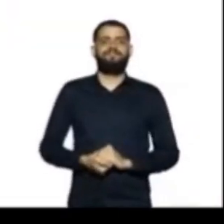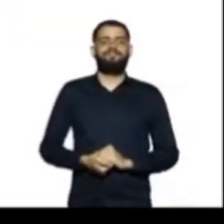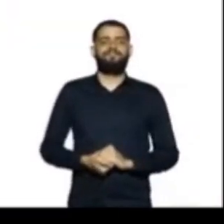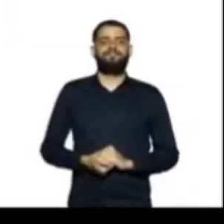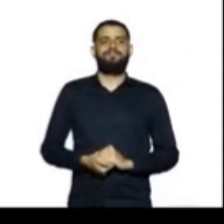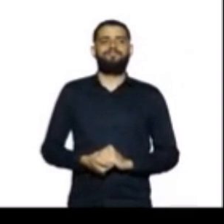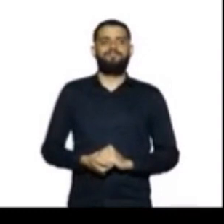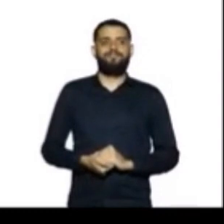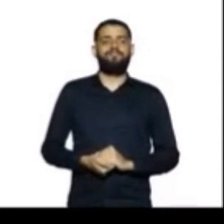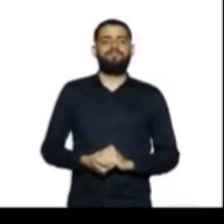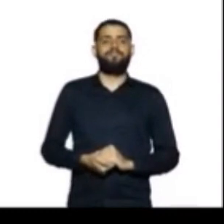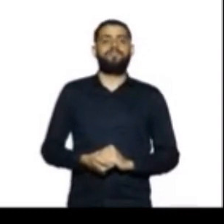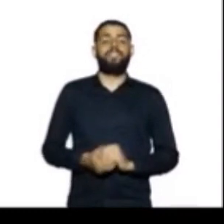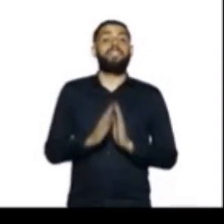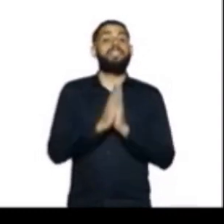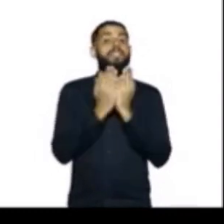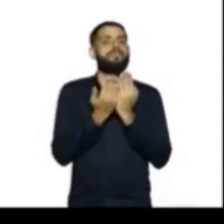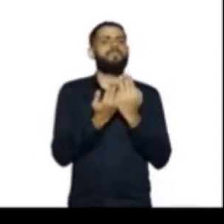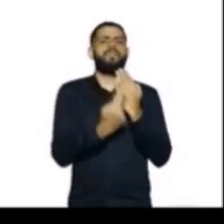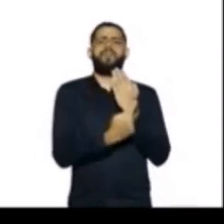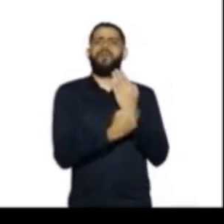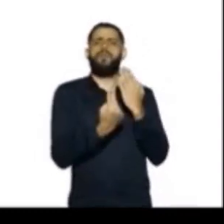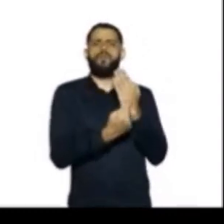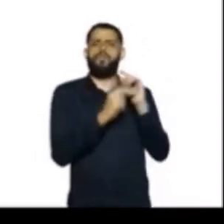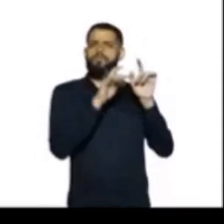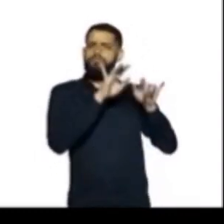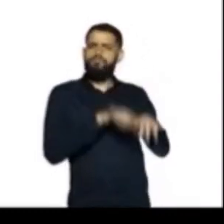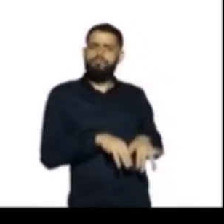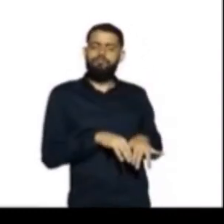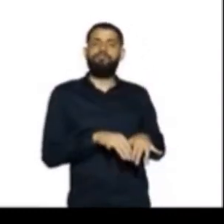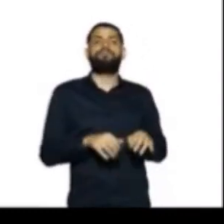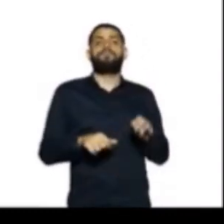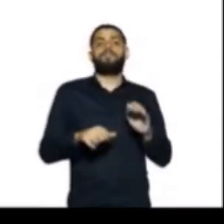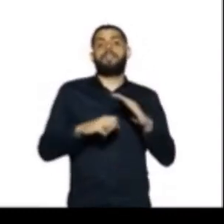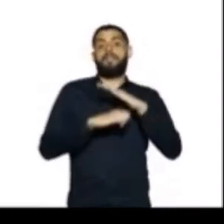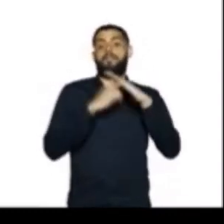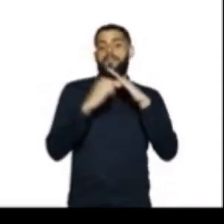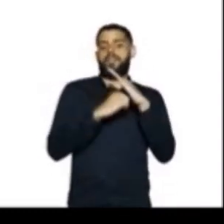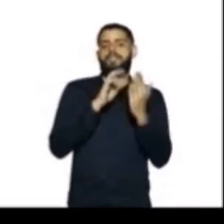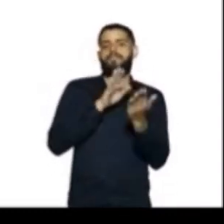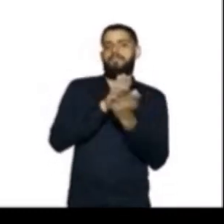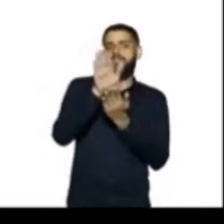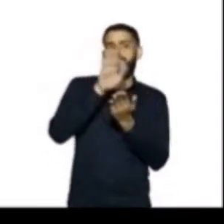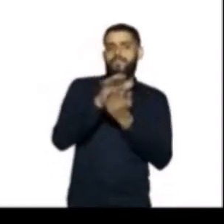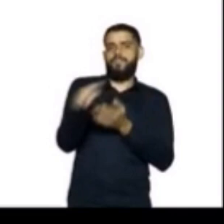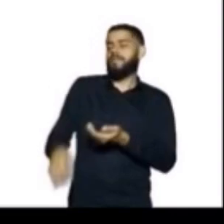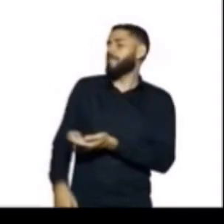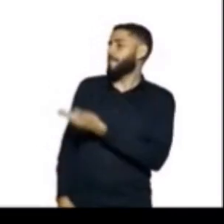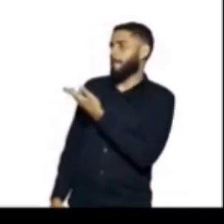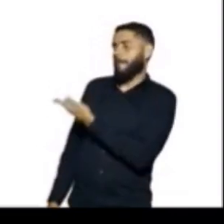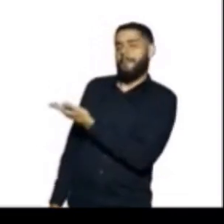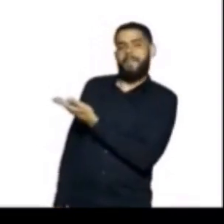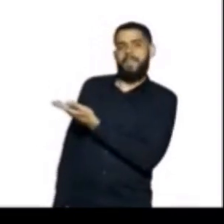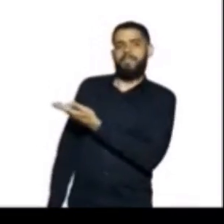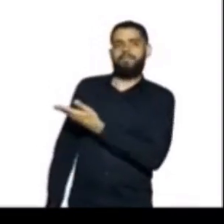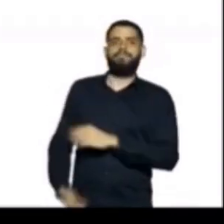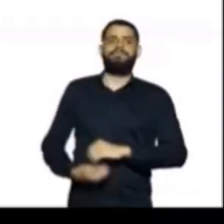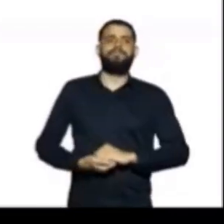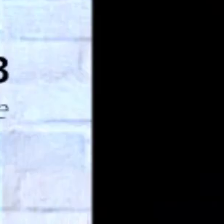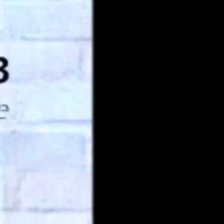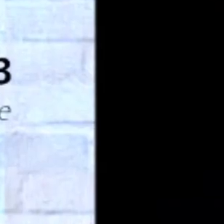Síngulas Brasilis Fantásticas, de Valentim Biazotti, editora Penalux.